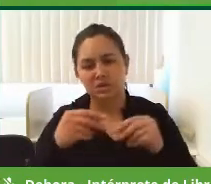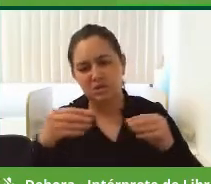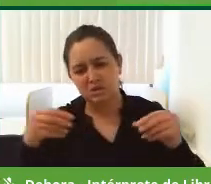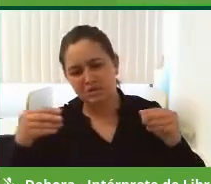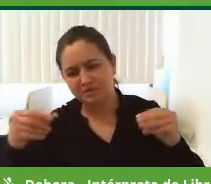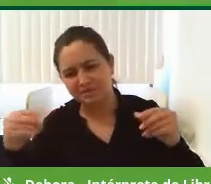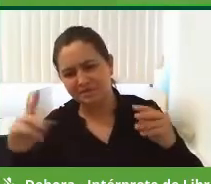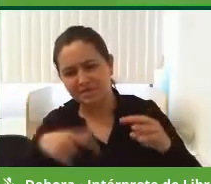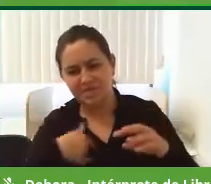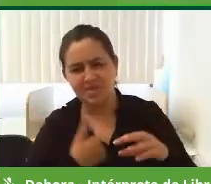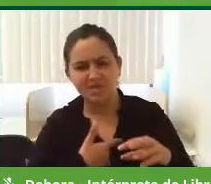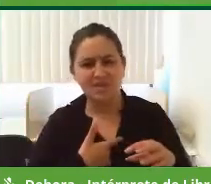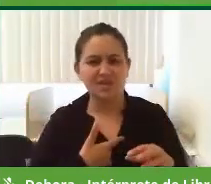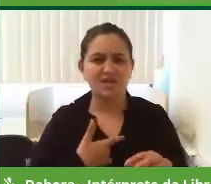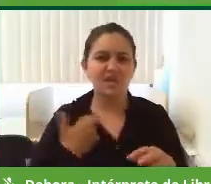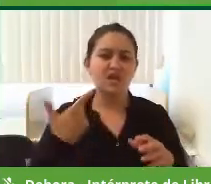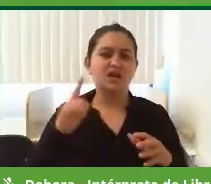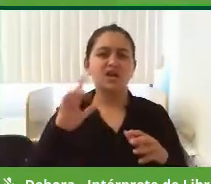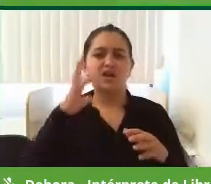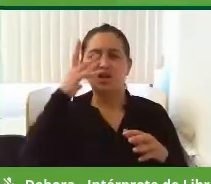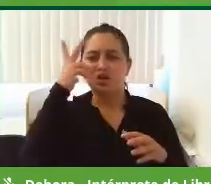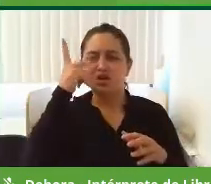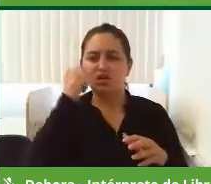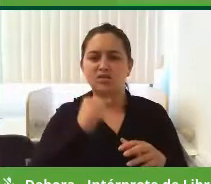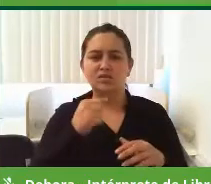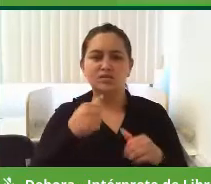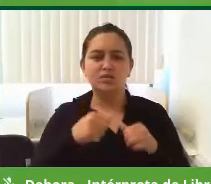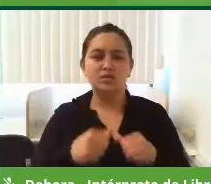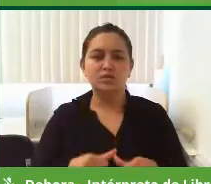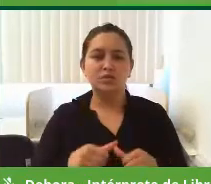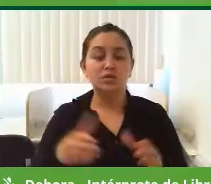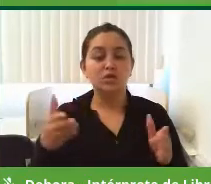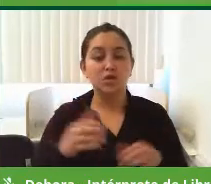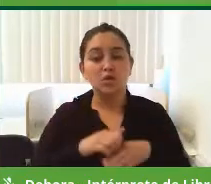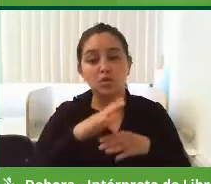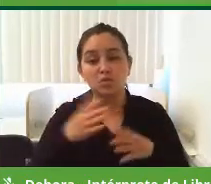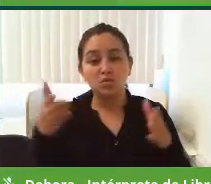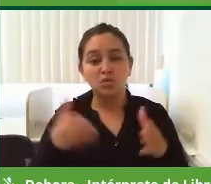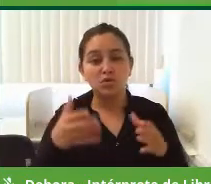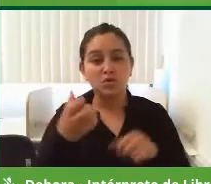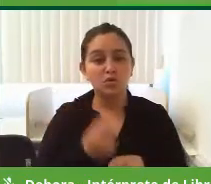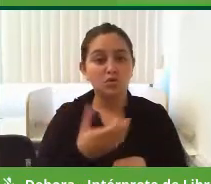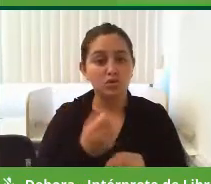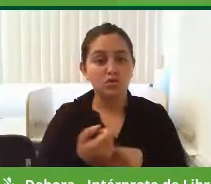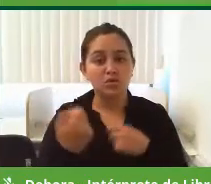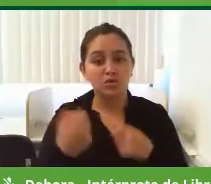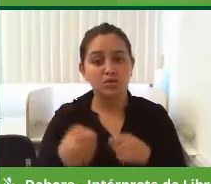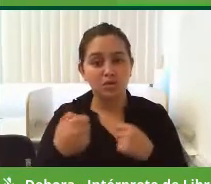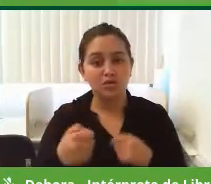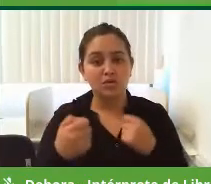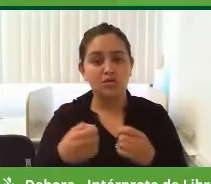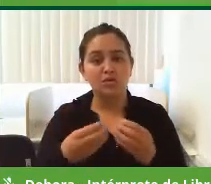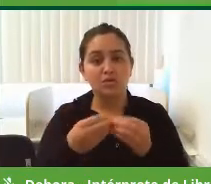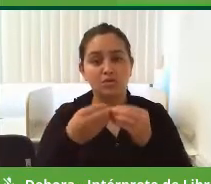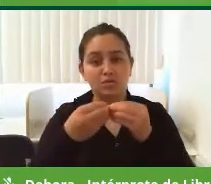asfalto, um asfalto bonito que ficou, ficou uma maravilha, mas hoje o Samai é obrigado a